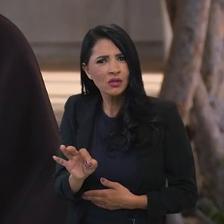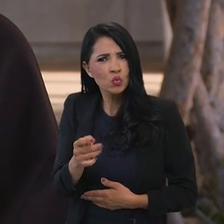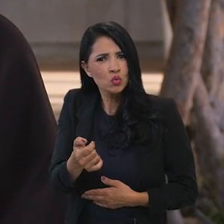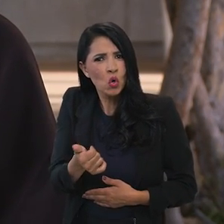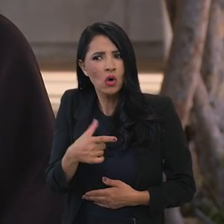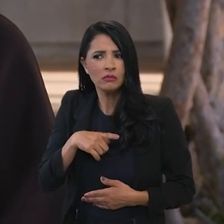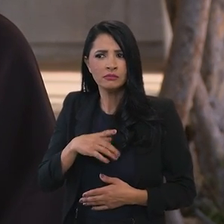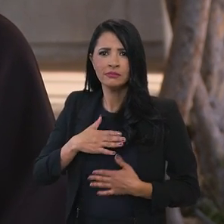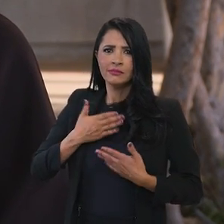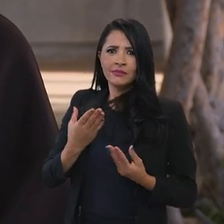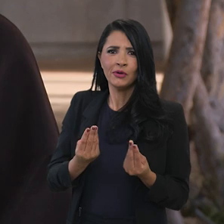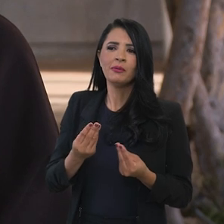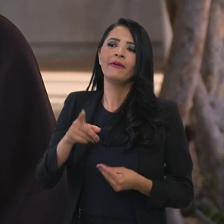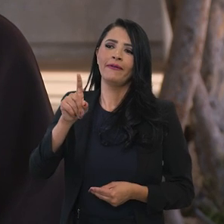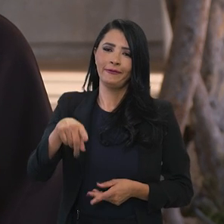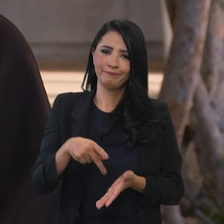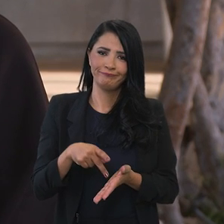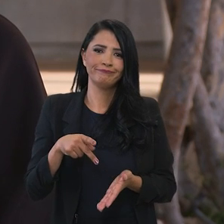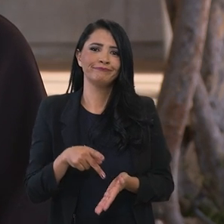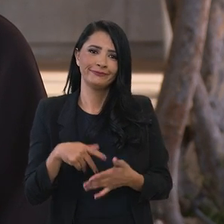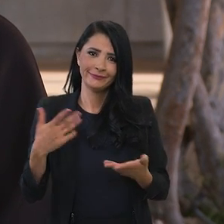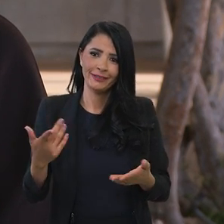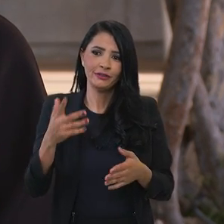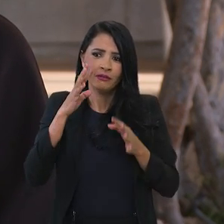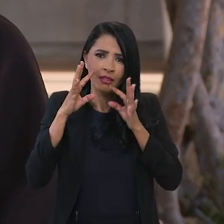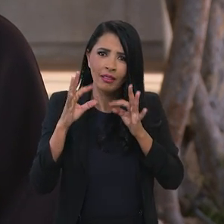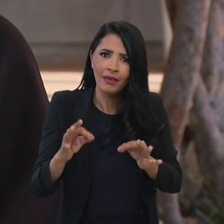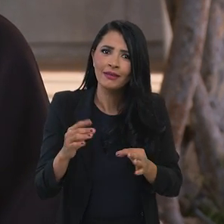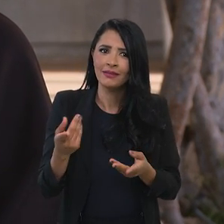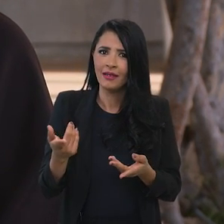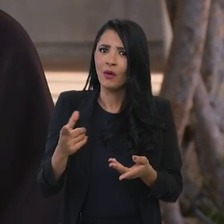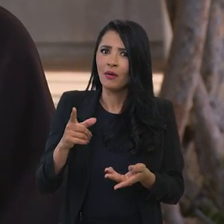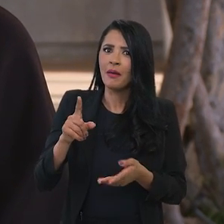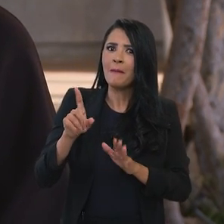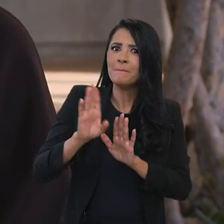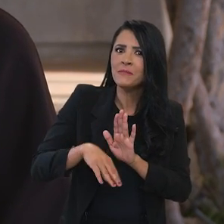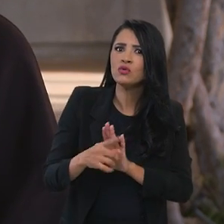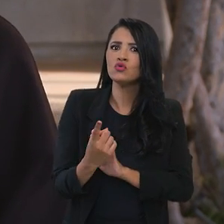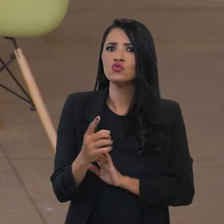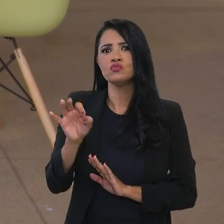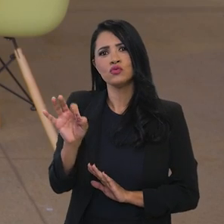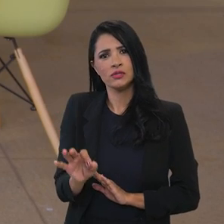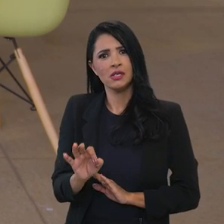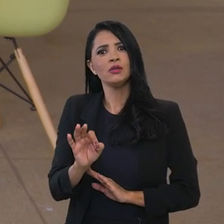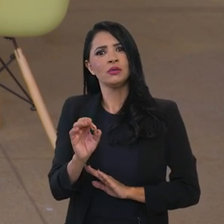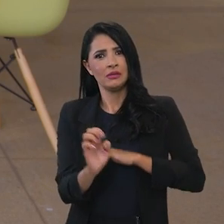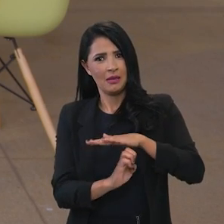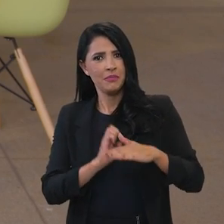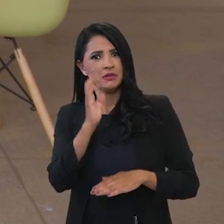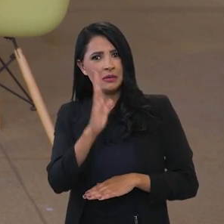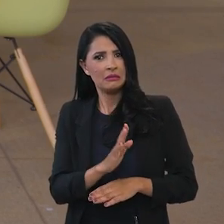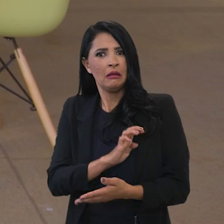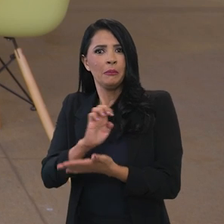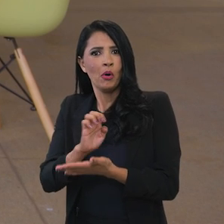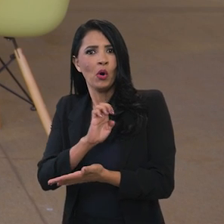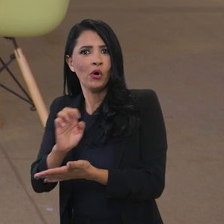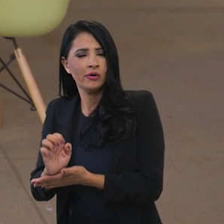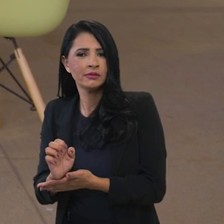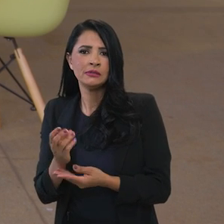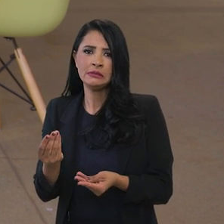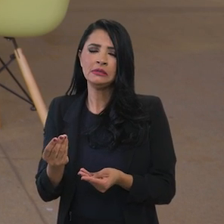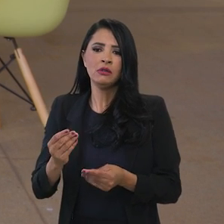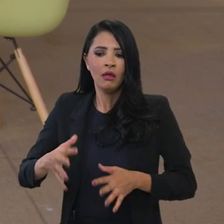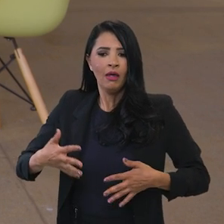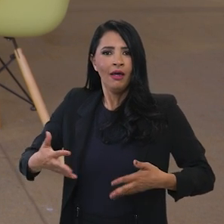motiva a buscar maneiras de ampliar a base exportadora do Brasil. Por que isso é importante? Porque nós sabemos que as empresas que exportam,